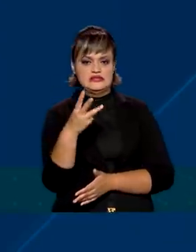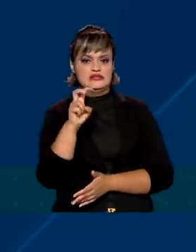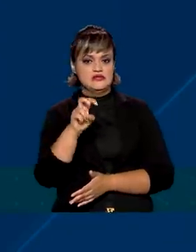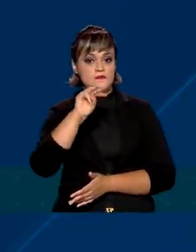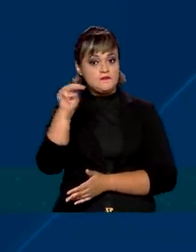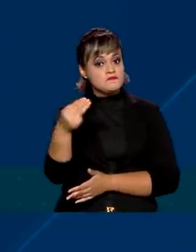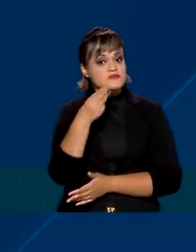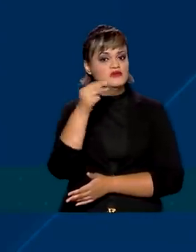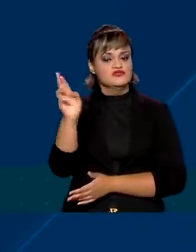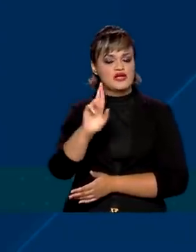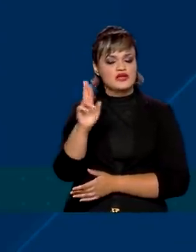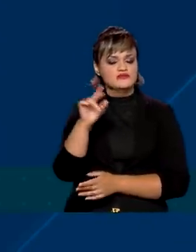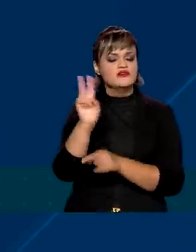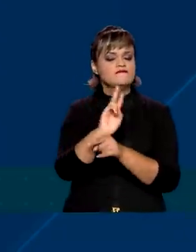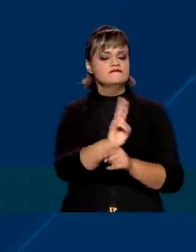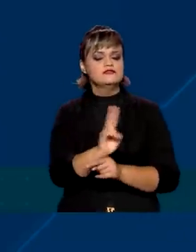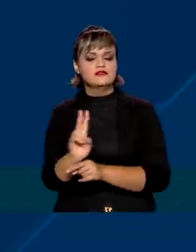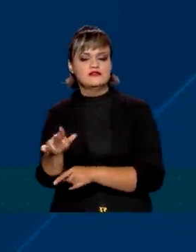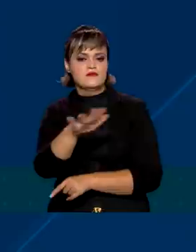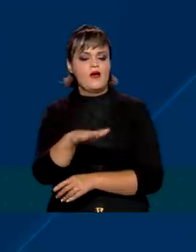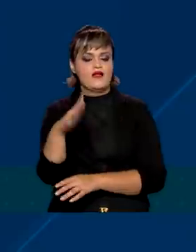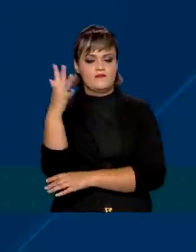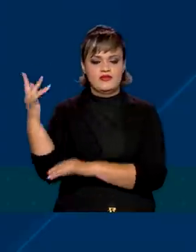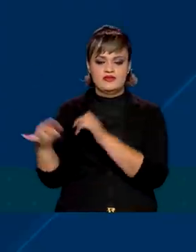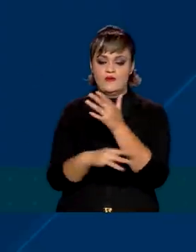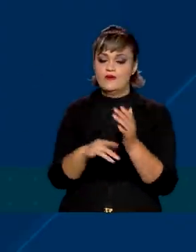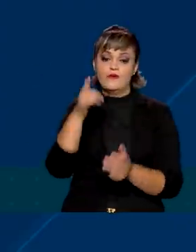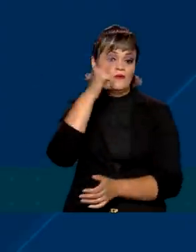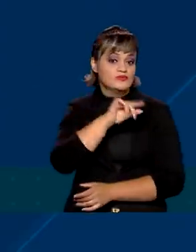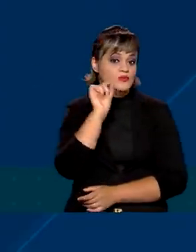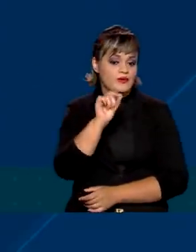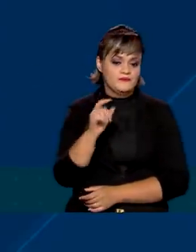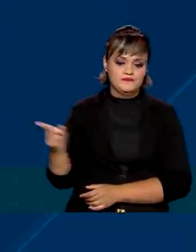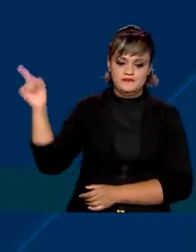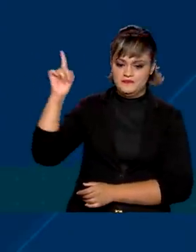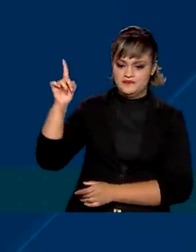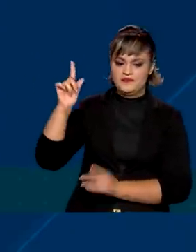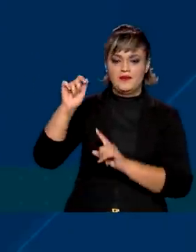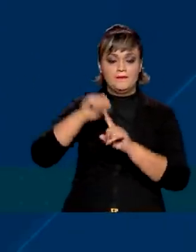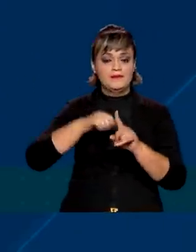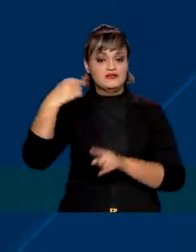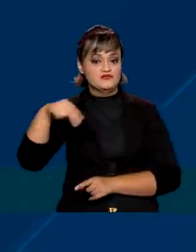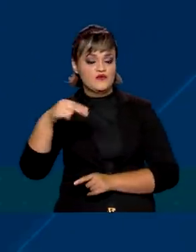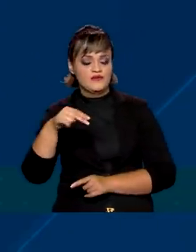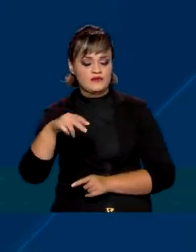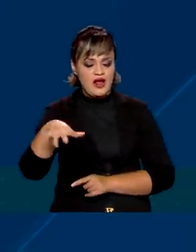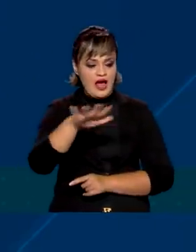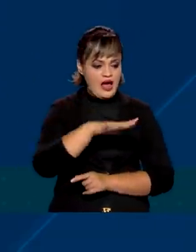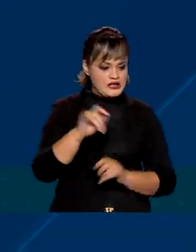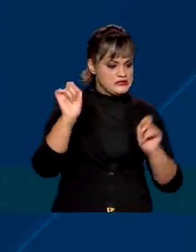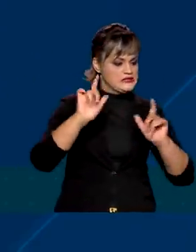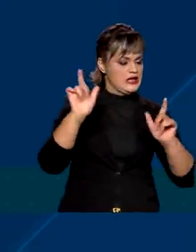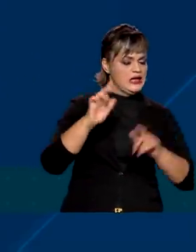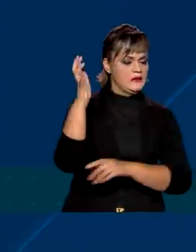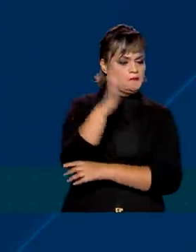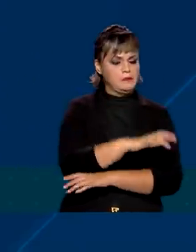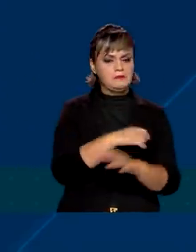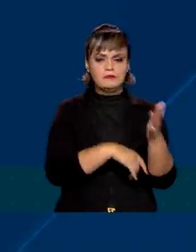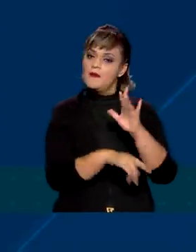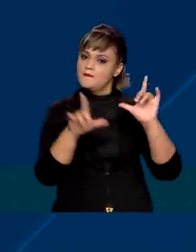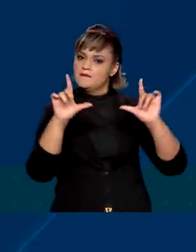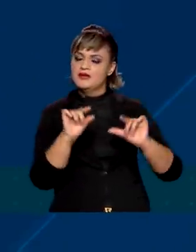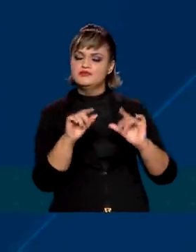milhões na fiscalização ambiental. Como resultado, o mês de novembro registrou a menor área de alertas de desmatamento na